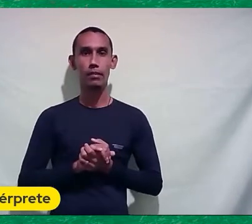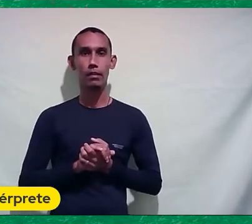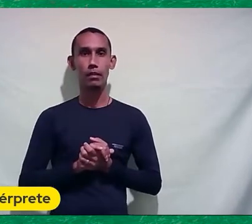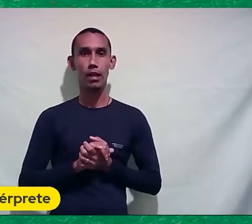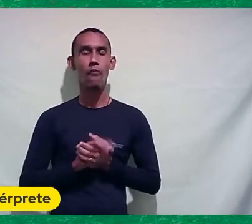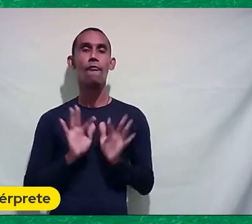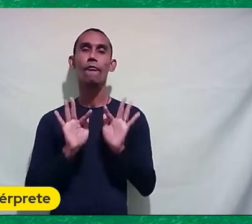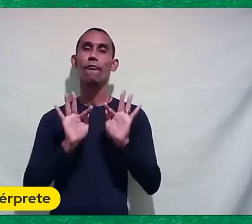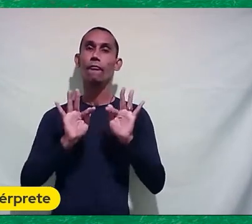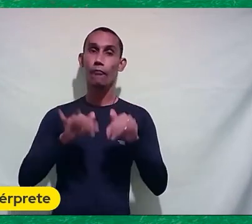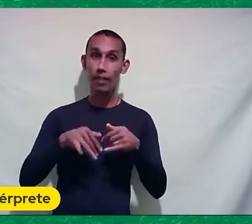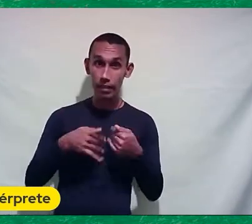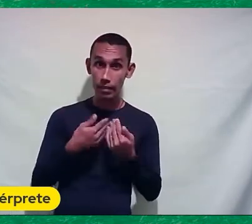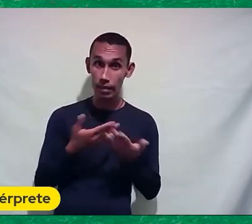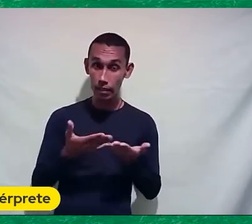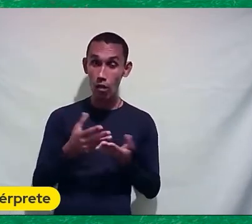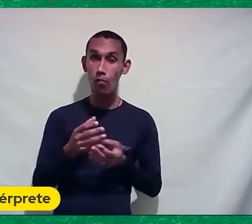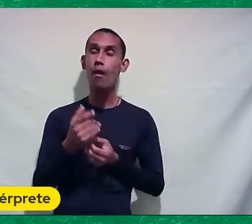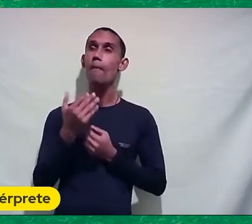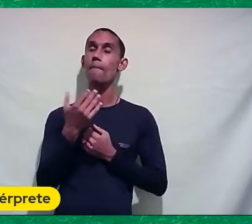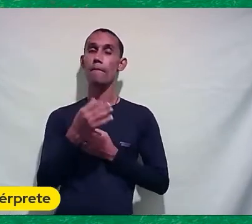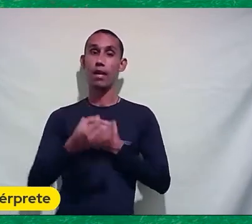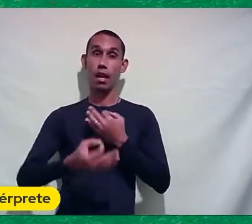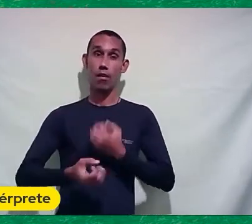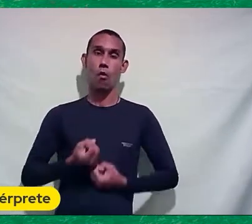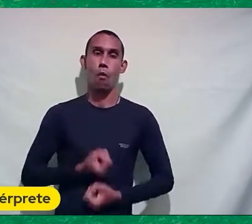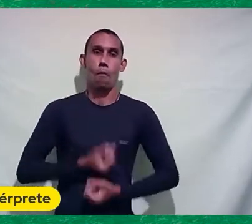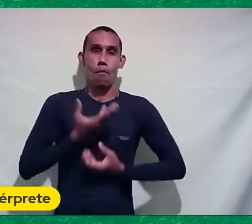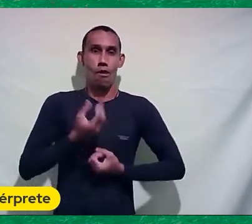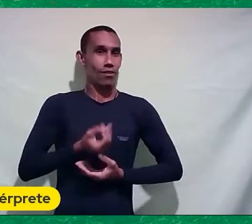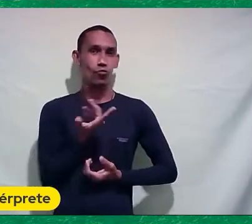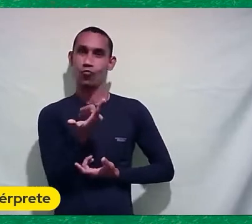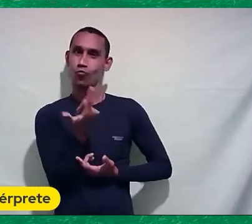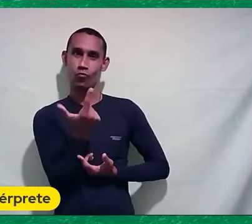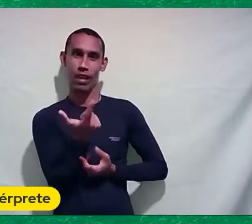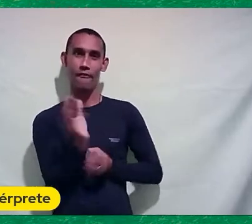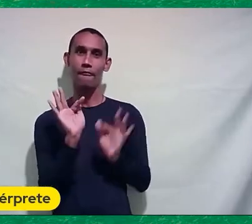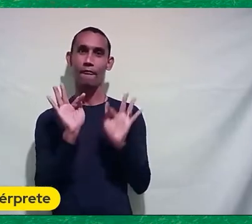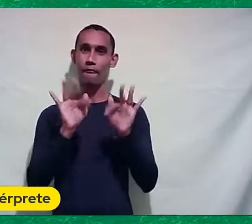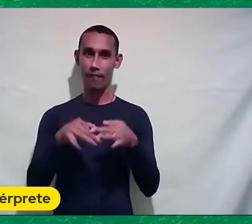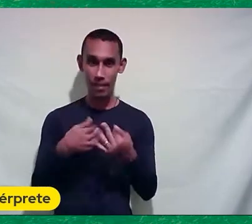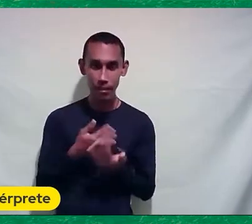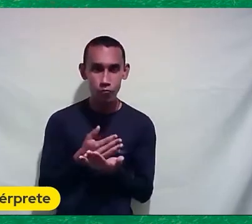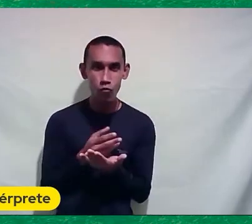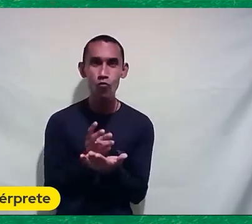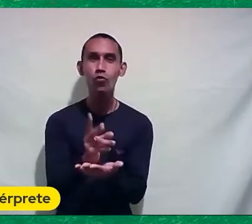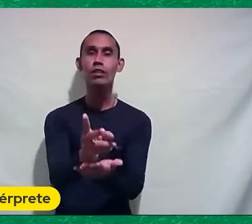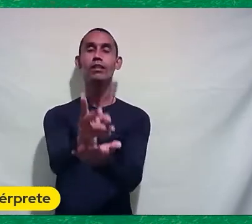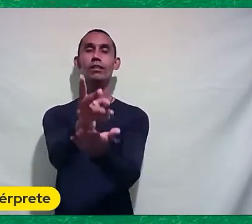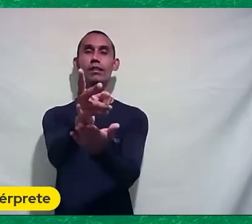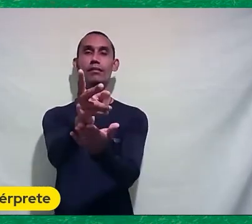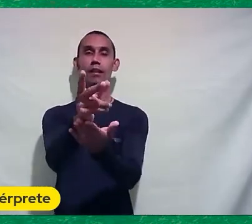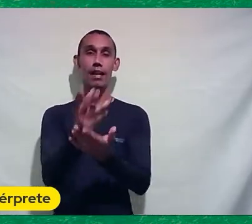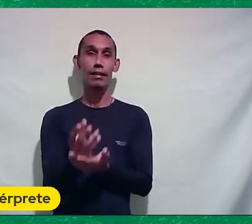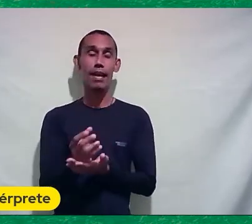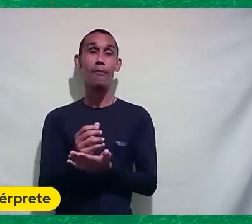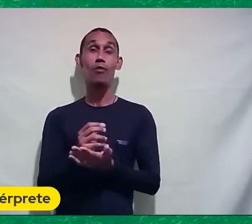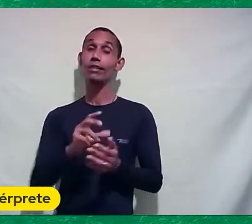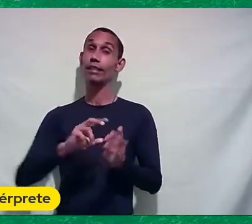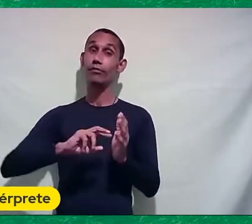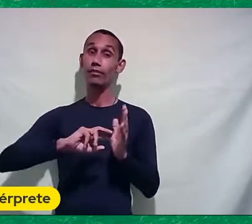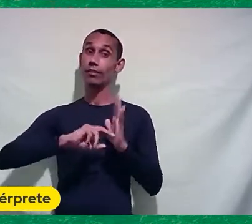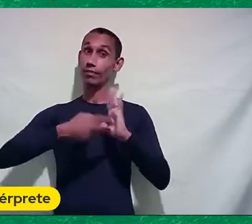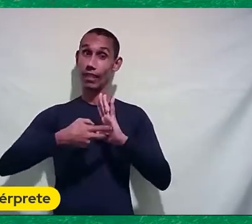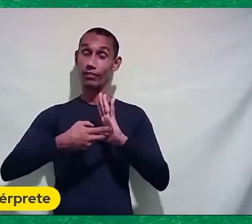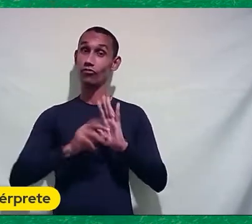final É um final poético Porque não tem final Quer dizer Aquela É simbólico Simbólico E você